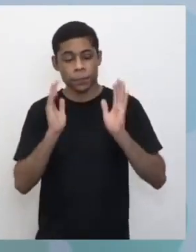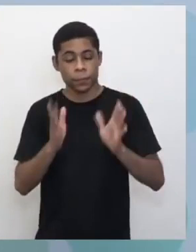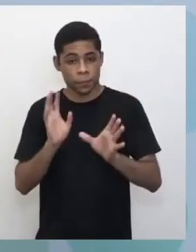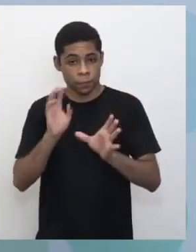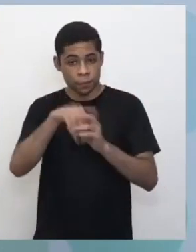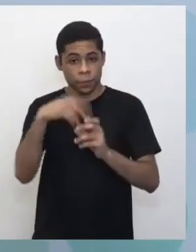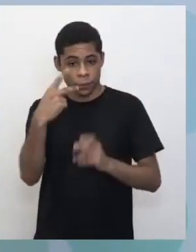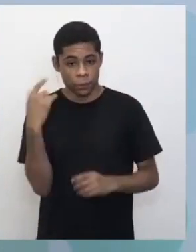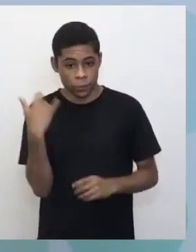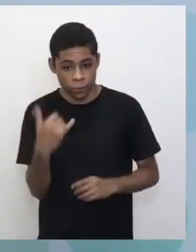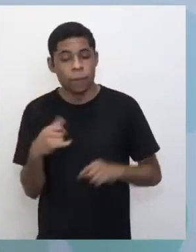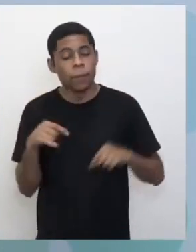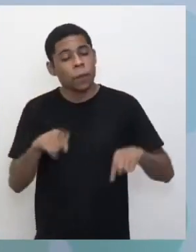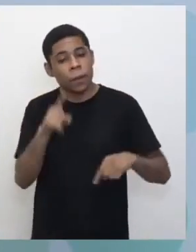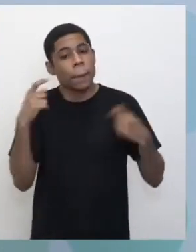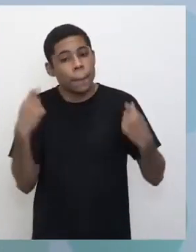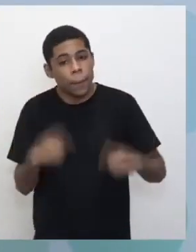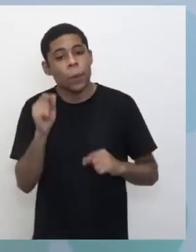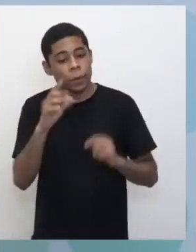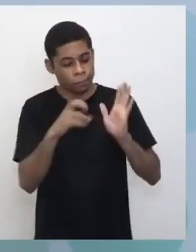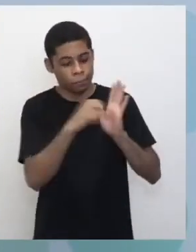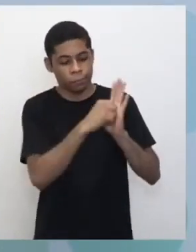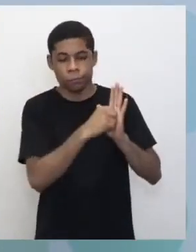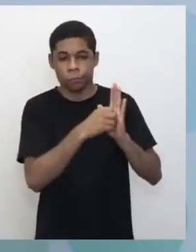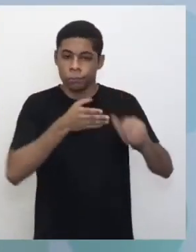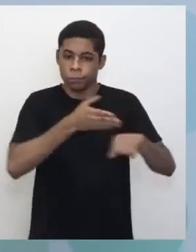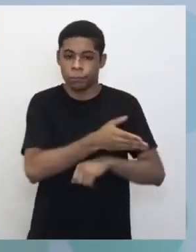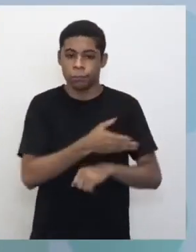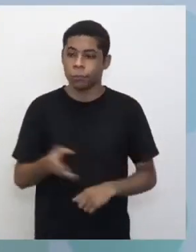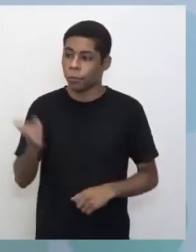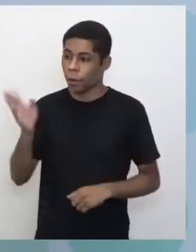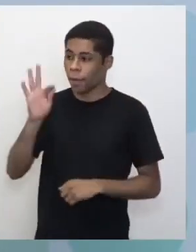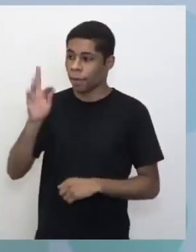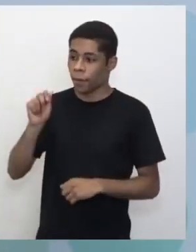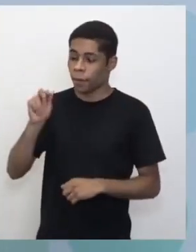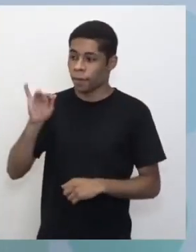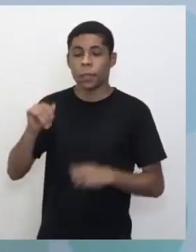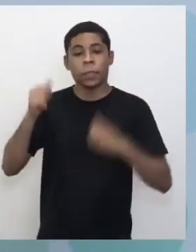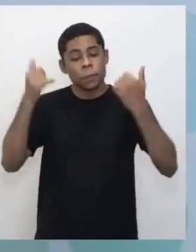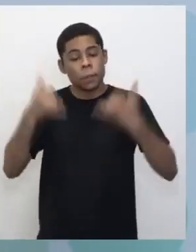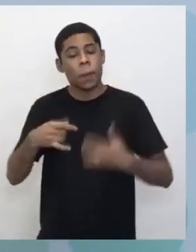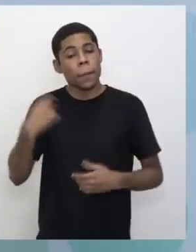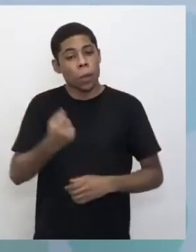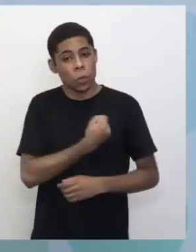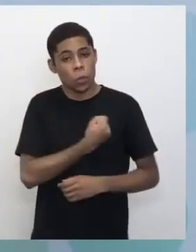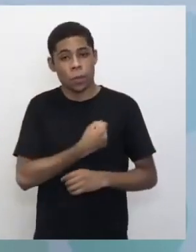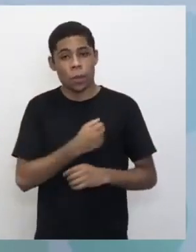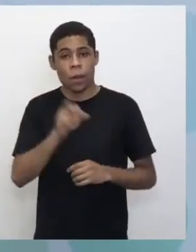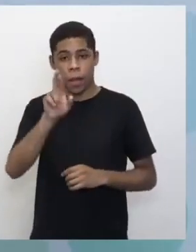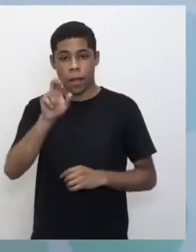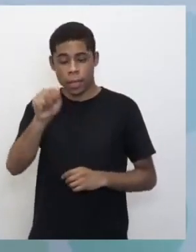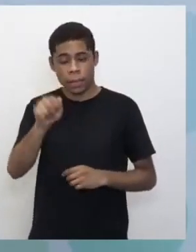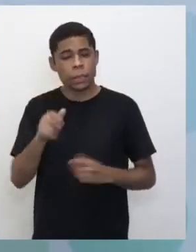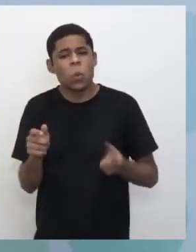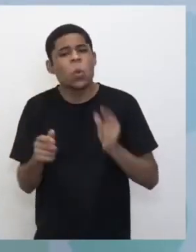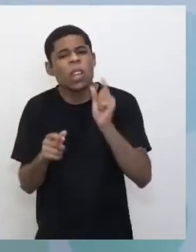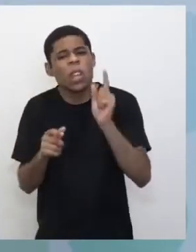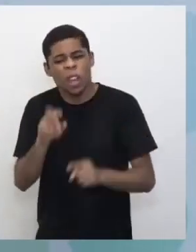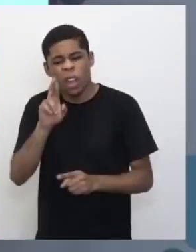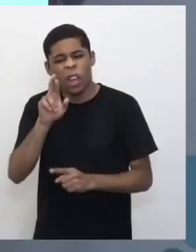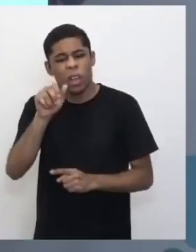no seu celular. Agora, você vai precisar logar. E para logar, a Fabi explicou que tem que ter o número do R.A. O que é isso?